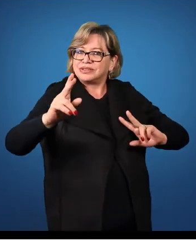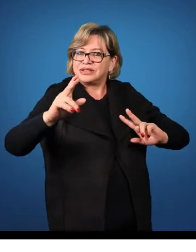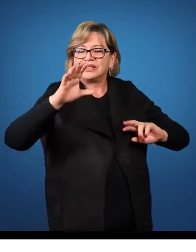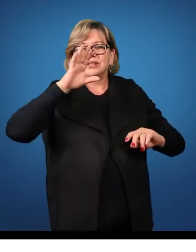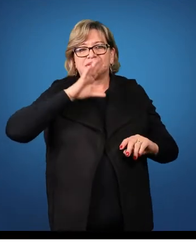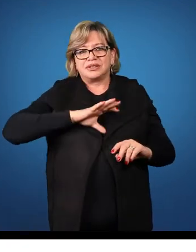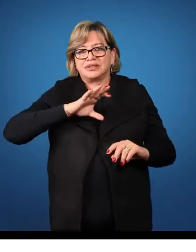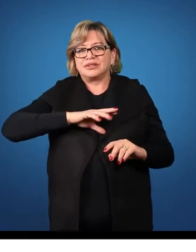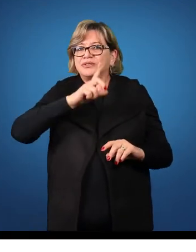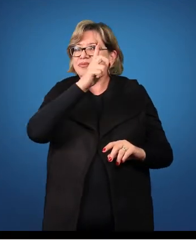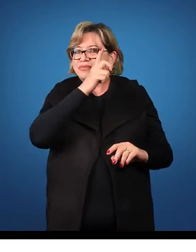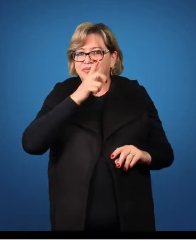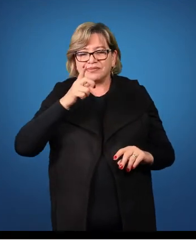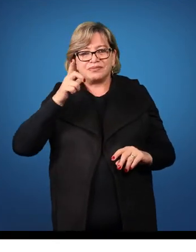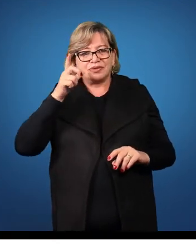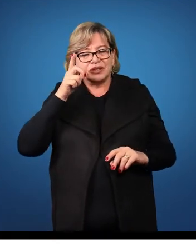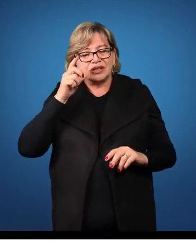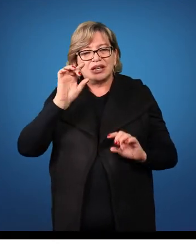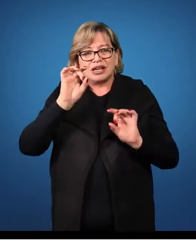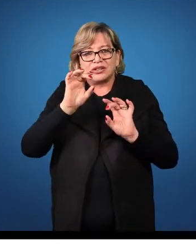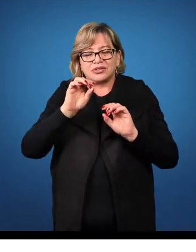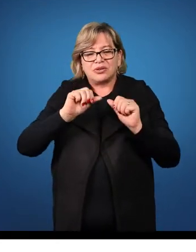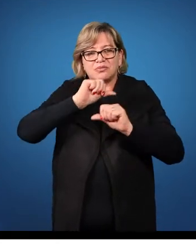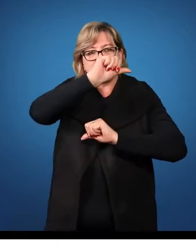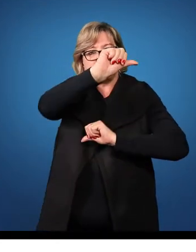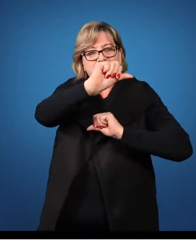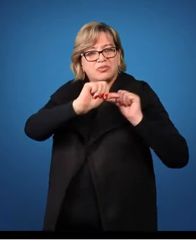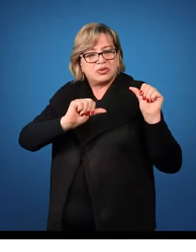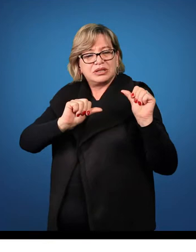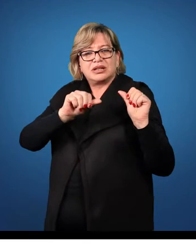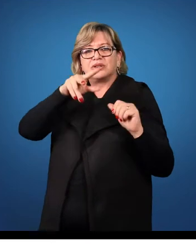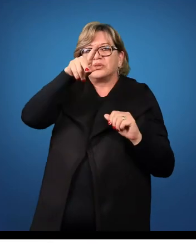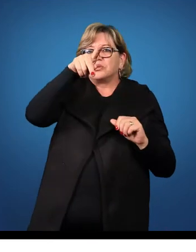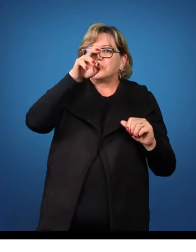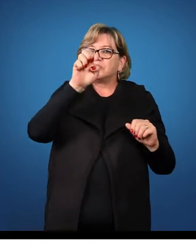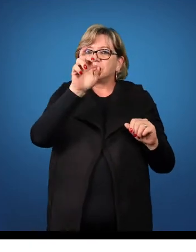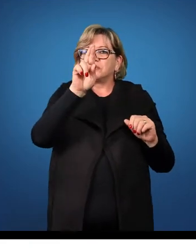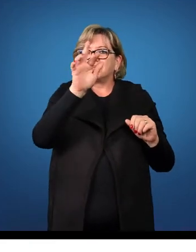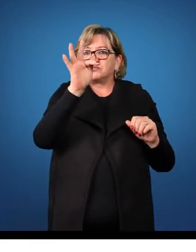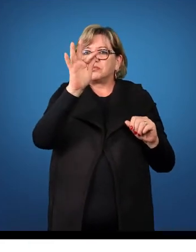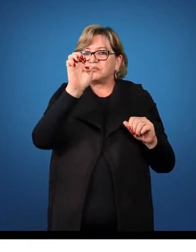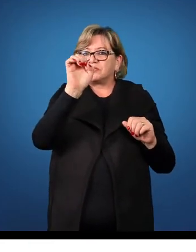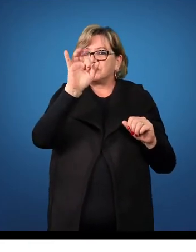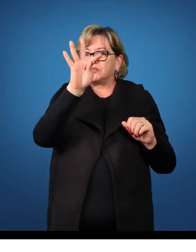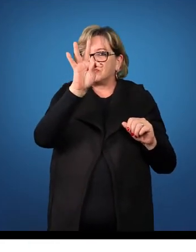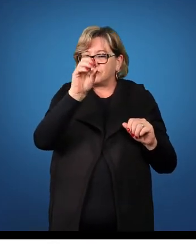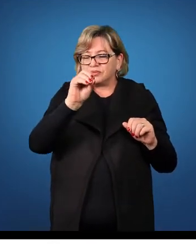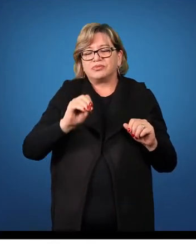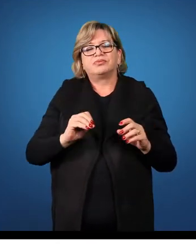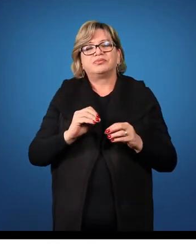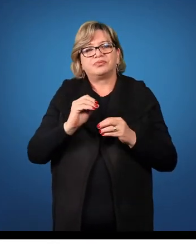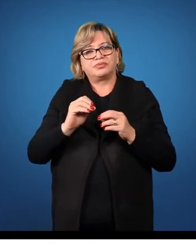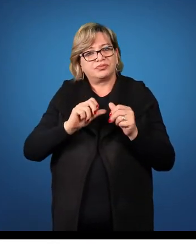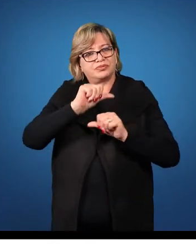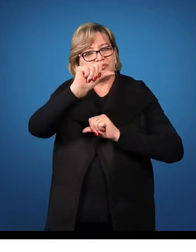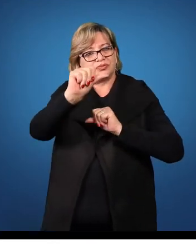somente no pretérito perfeito do indicativo, que ele assume dois verbos, o verbo auxiliar. O verbo